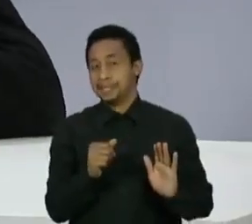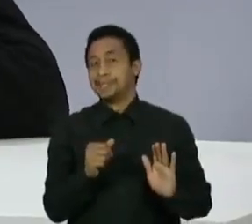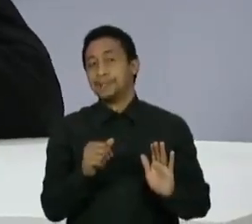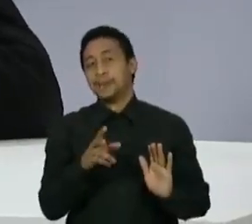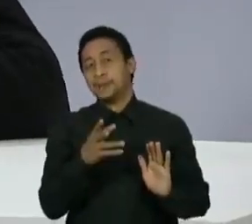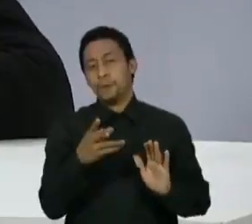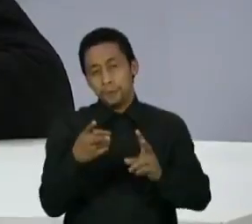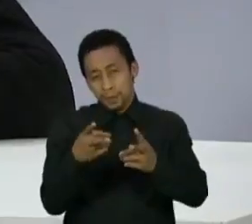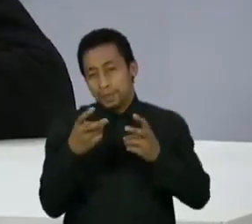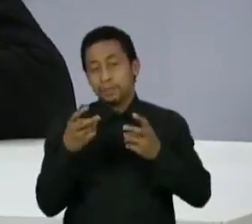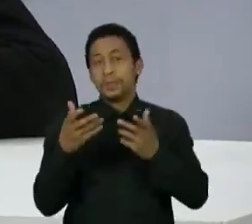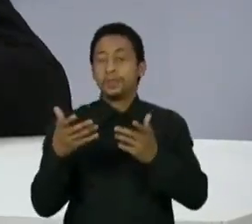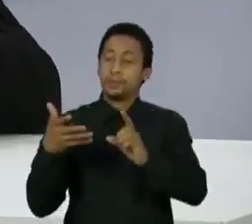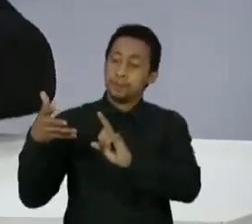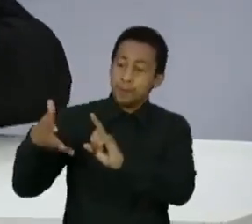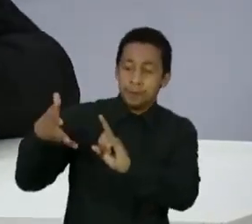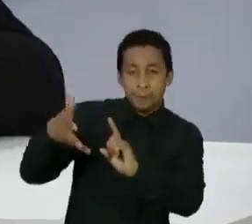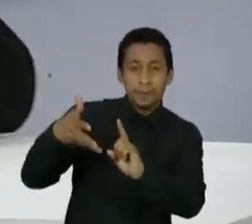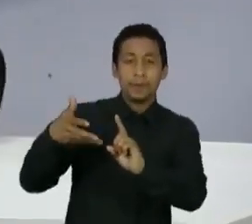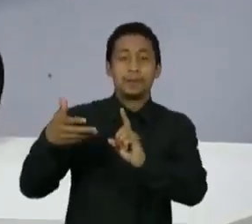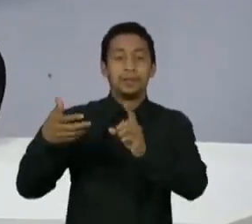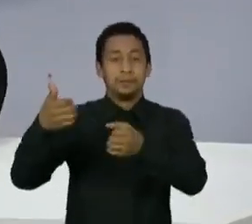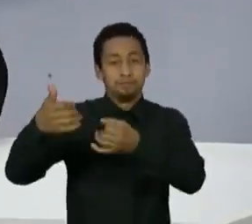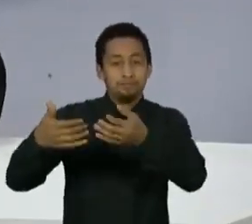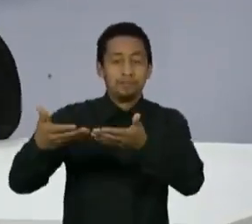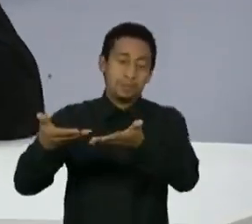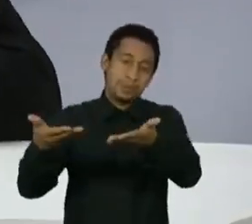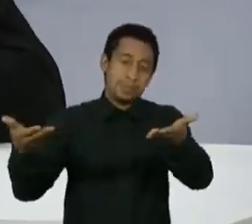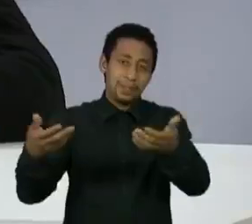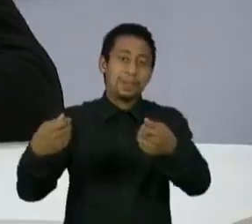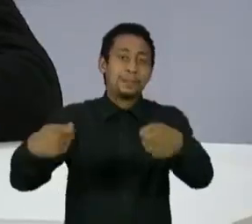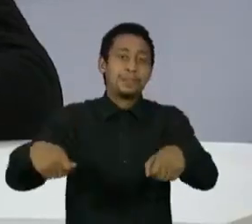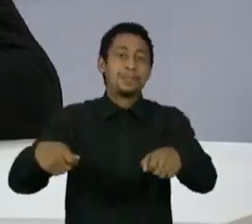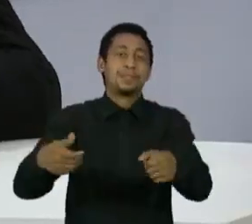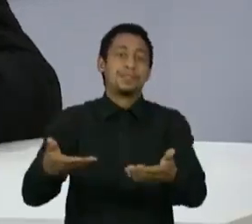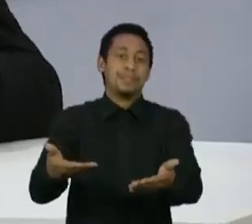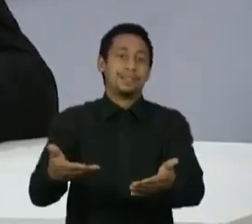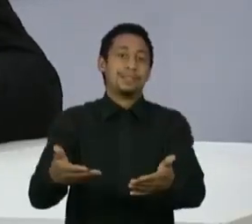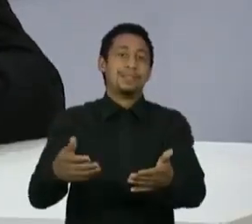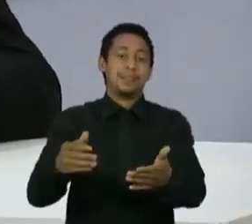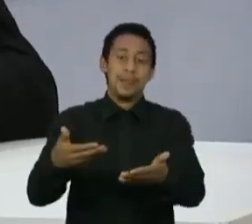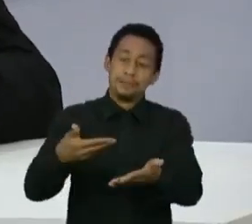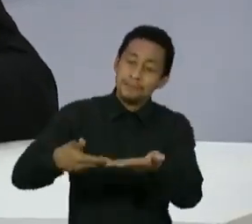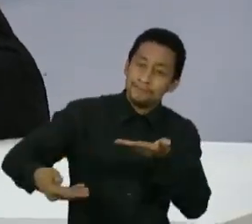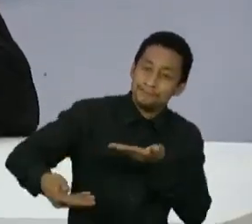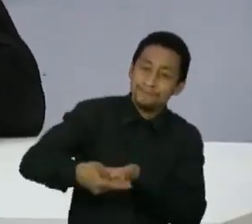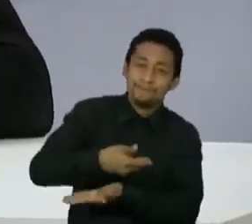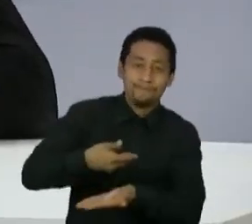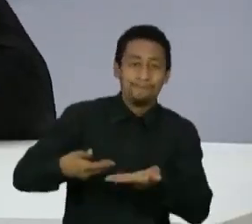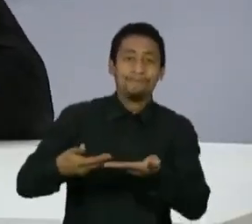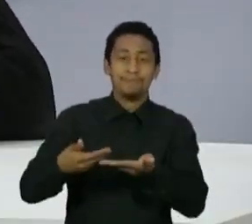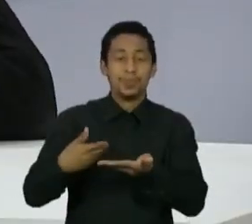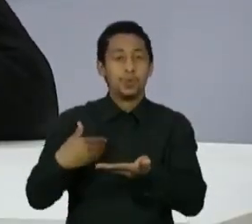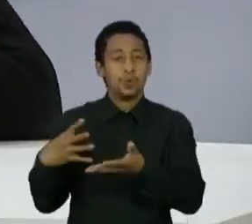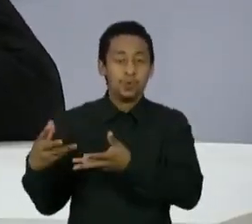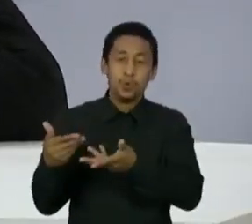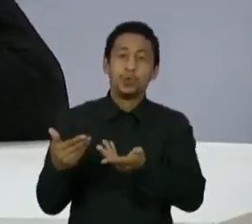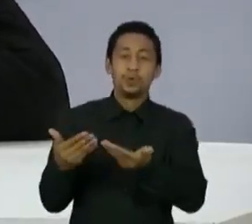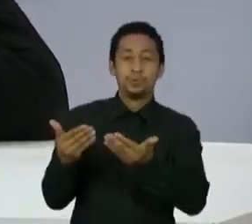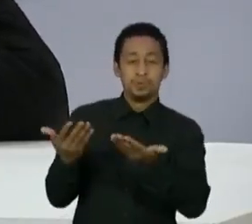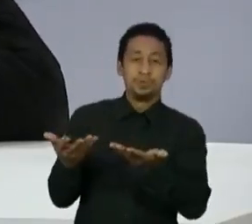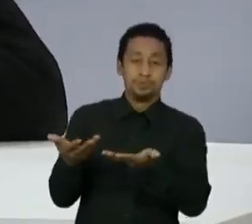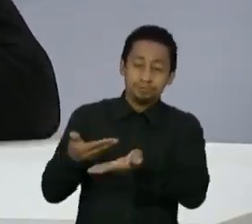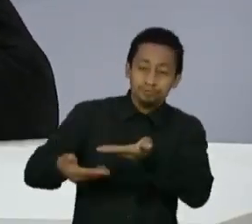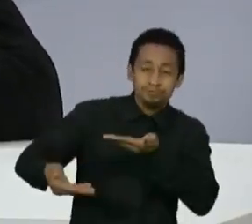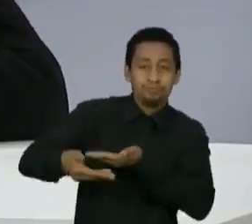sobre essa necessidade de ampliação do debate, da compreensão da situação política do